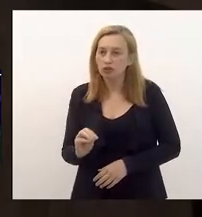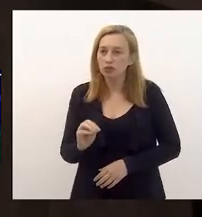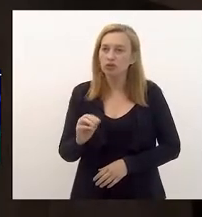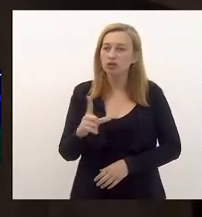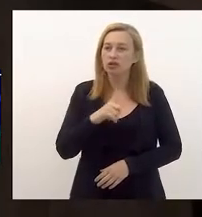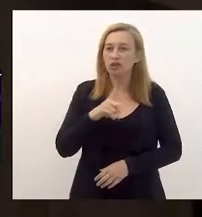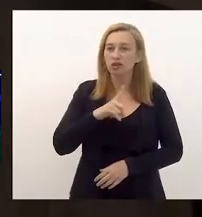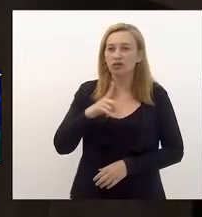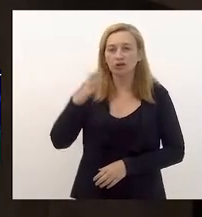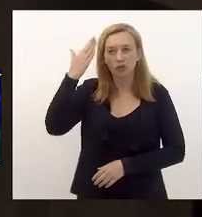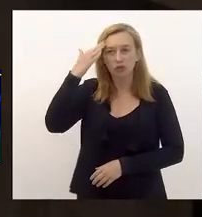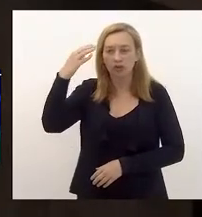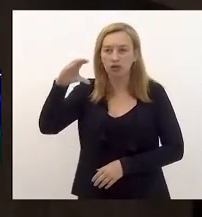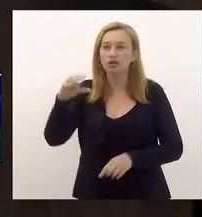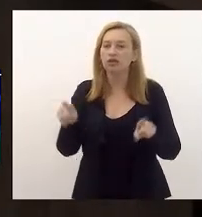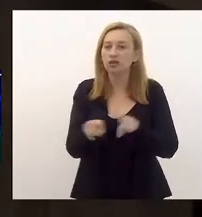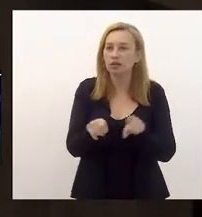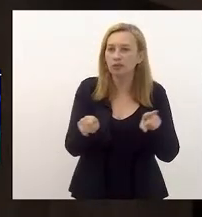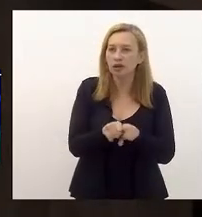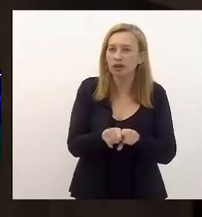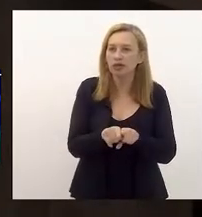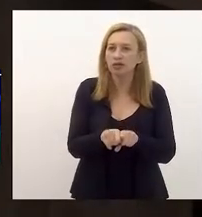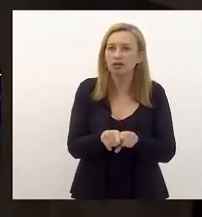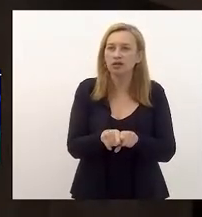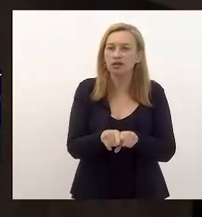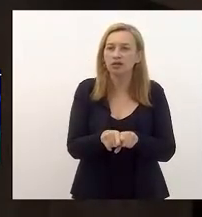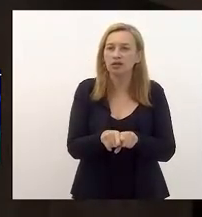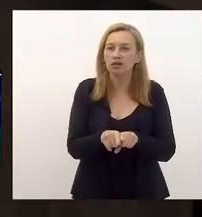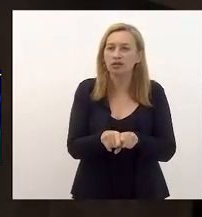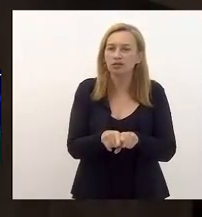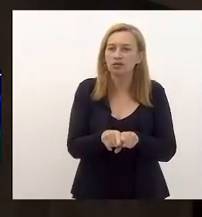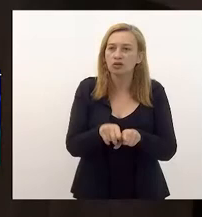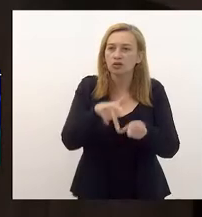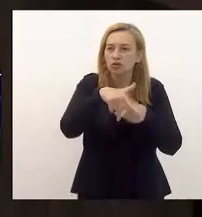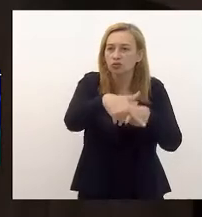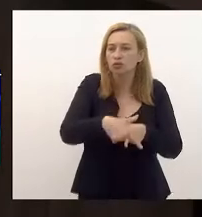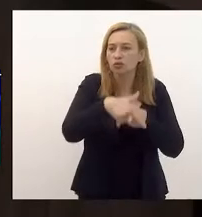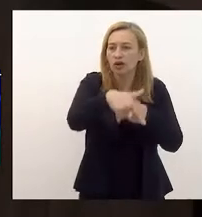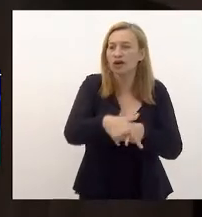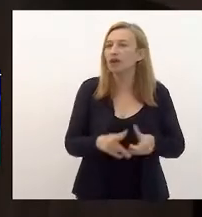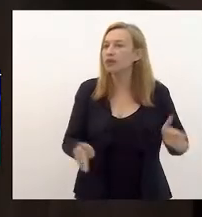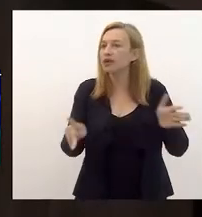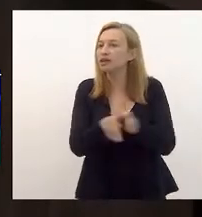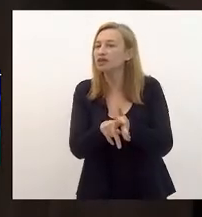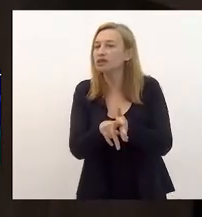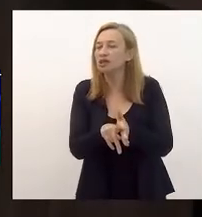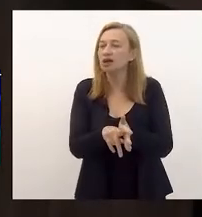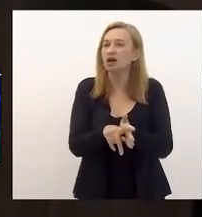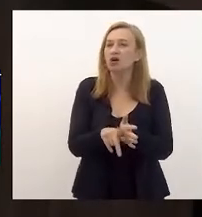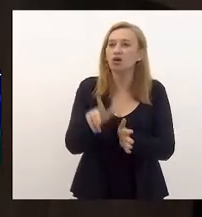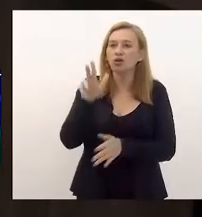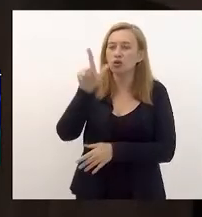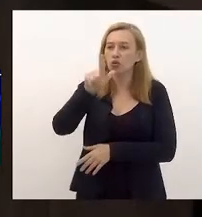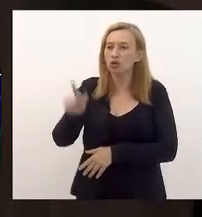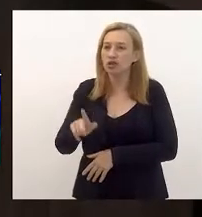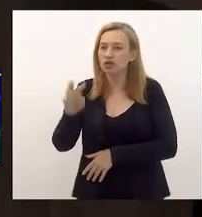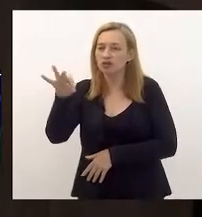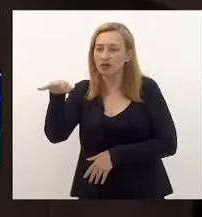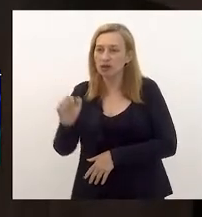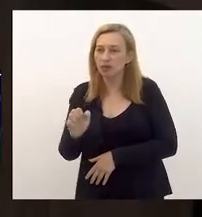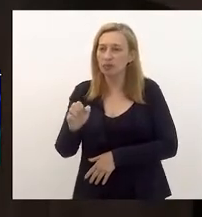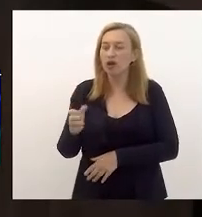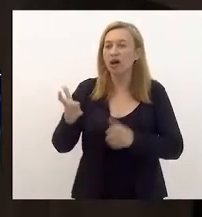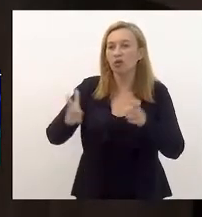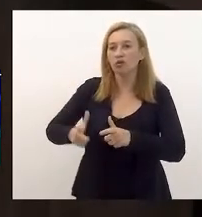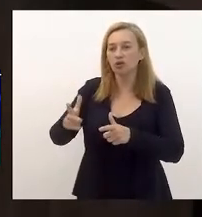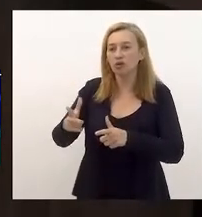e montando até uma égua que era do Luiz Felipe Azevedo, que, onde meu filho morou